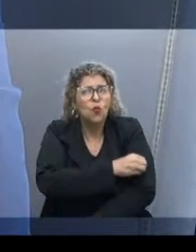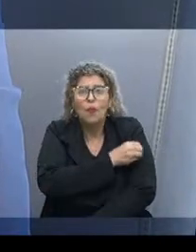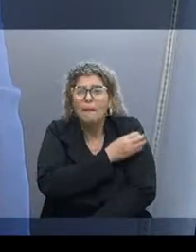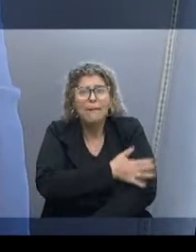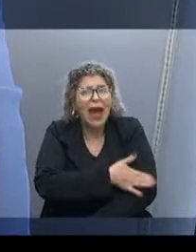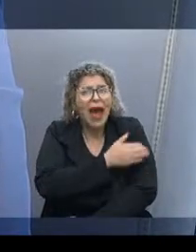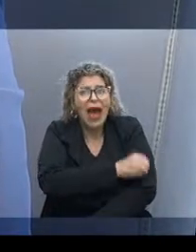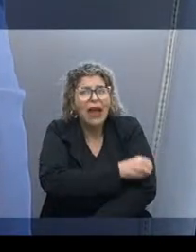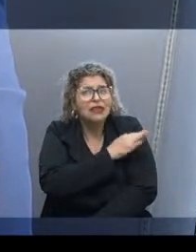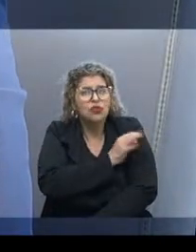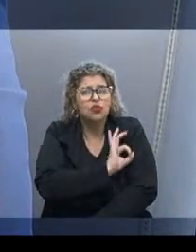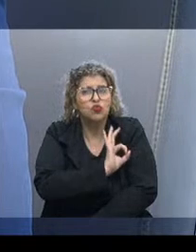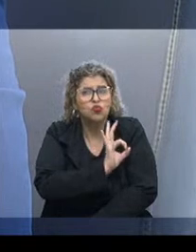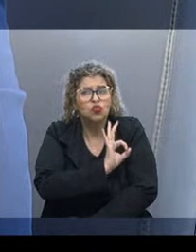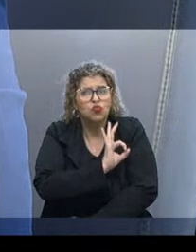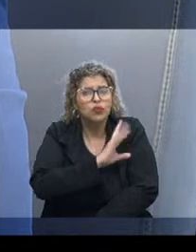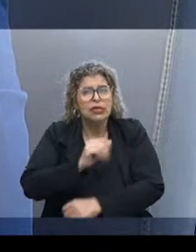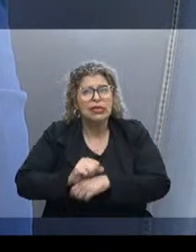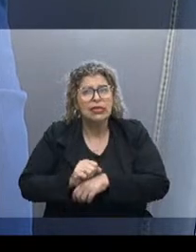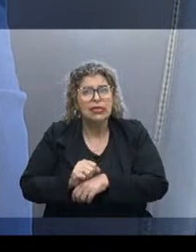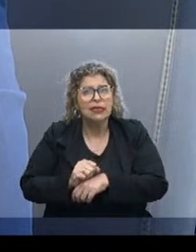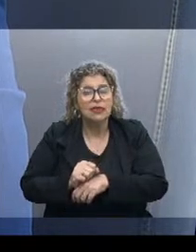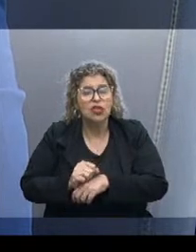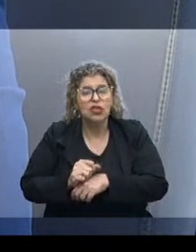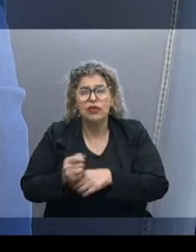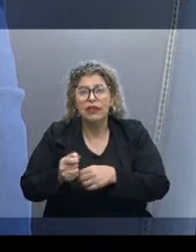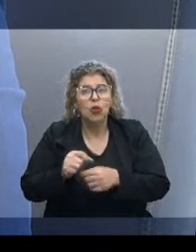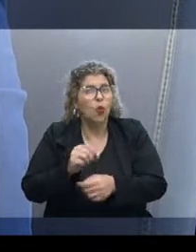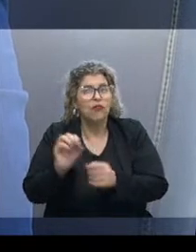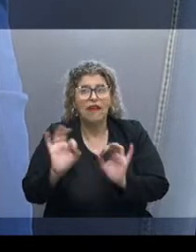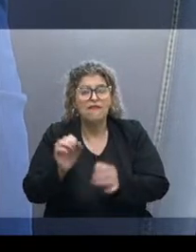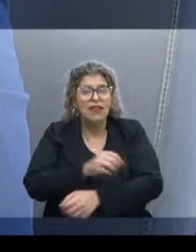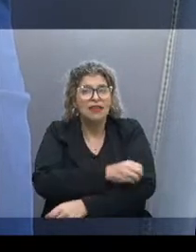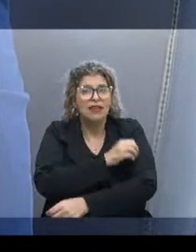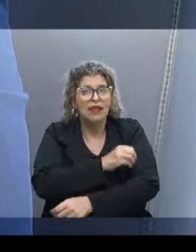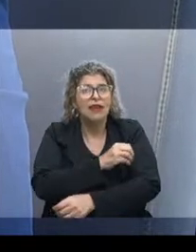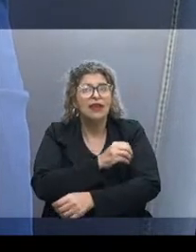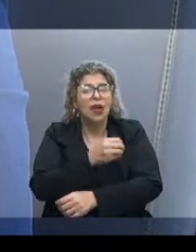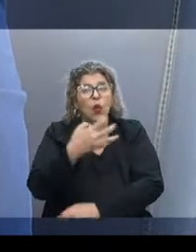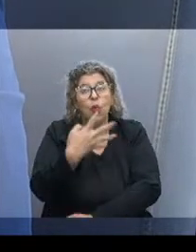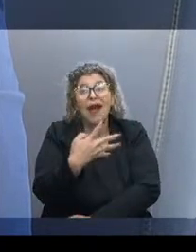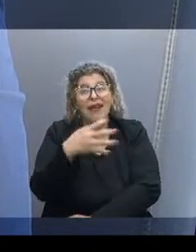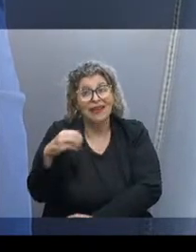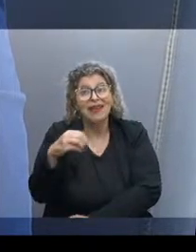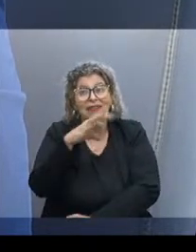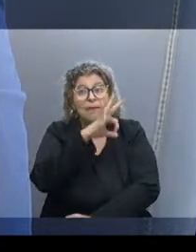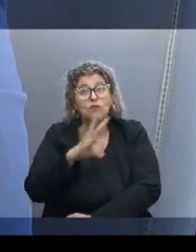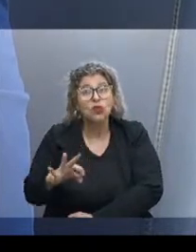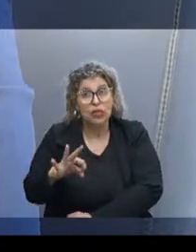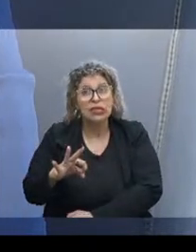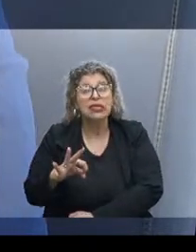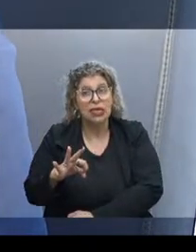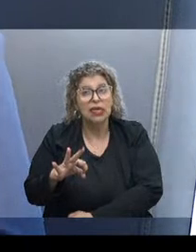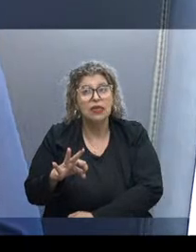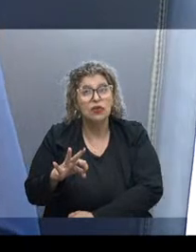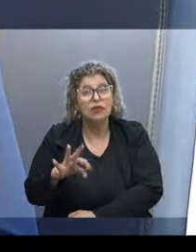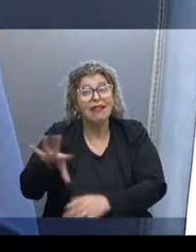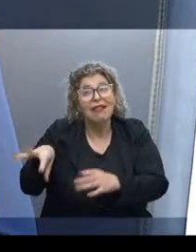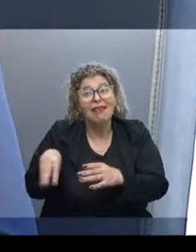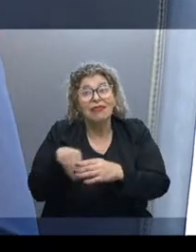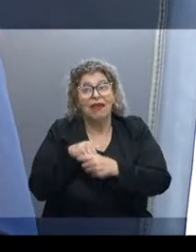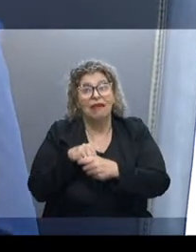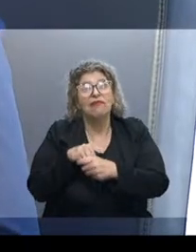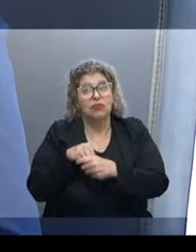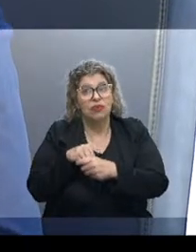mas aqueles que não conseguem sequer completar o ensino fundamental já representam 40% dos internos